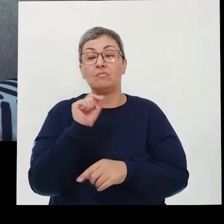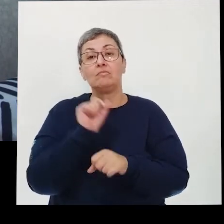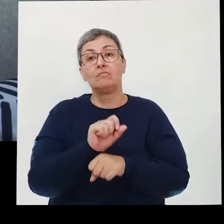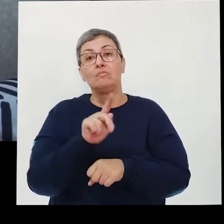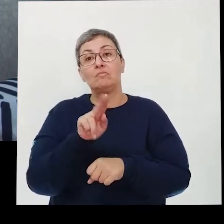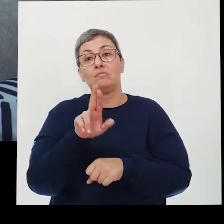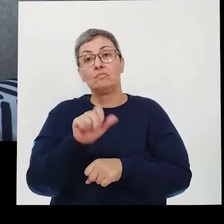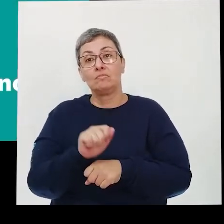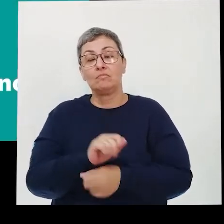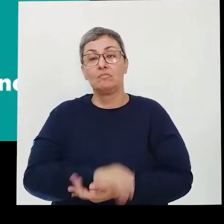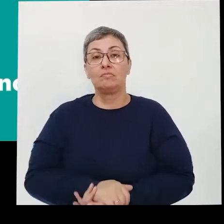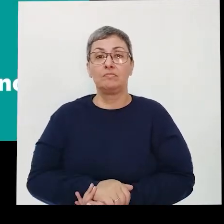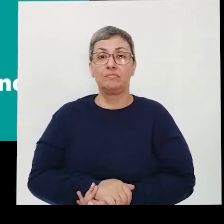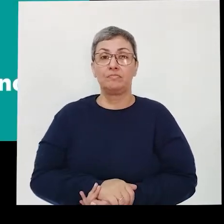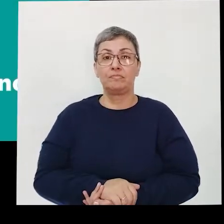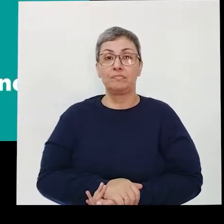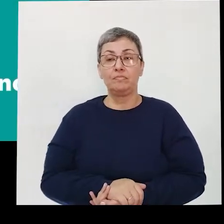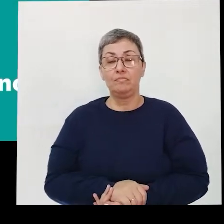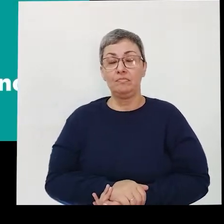própria unidade.